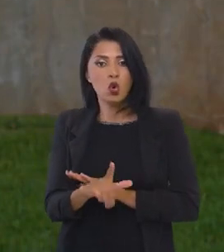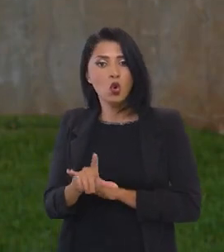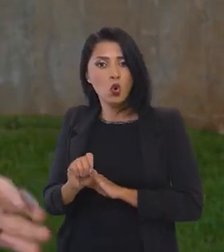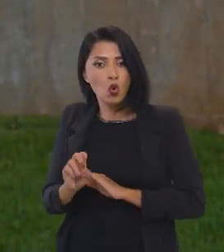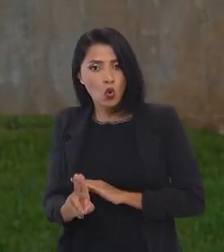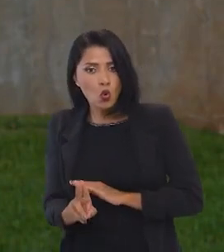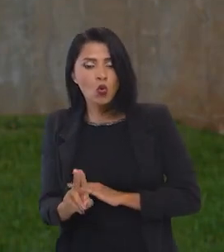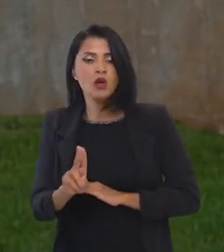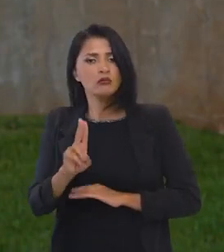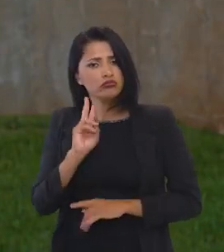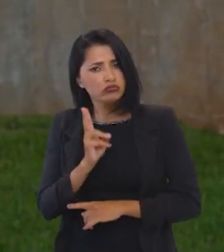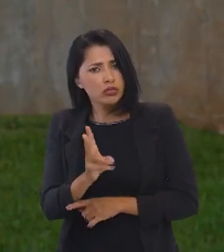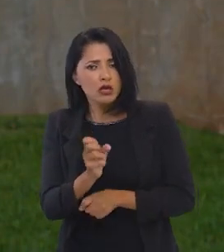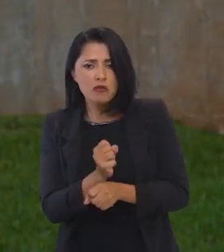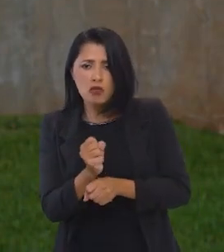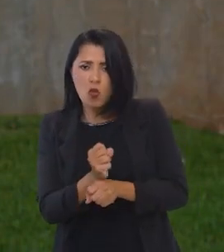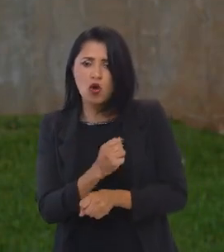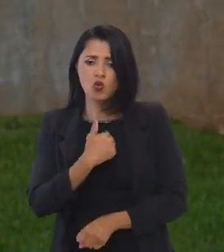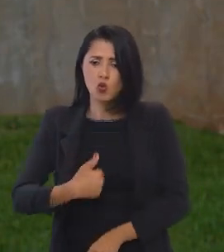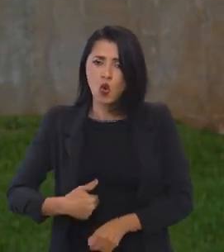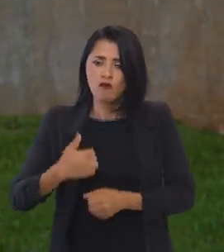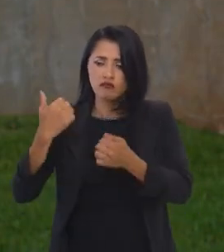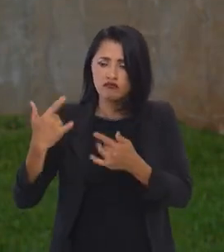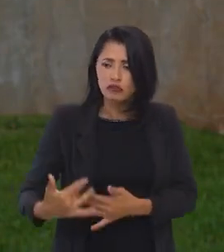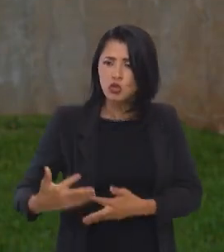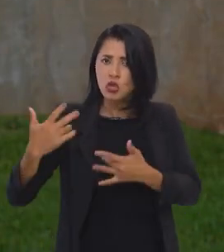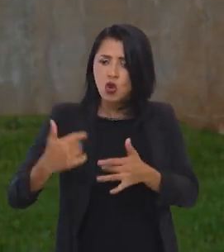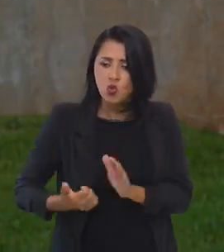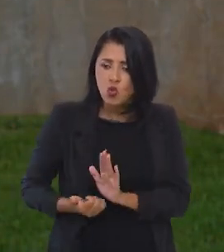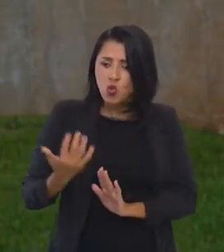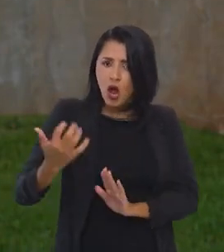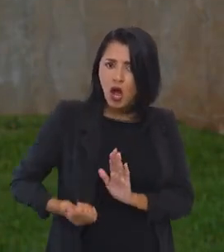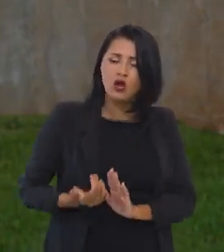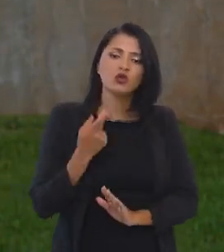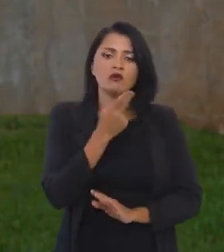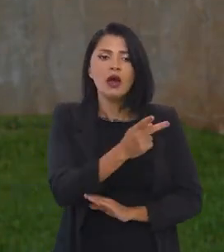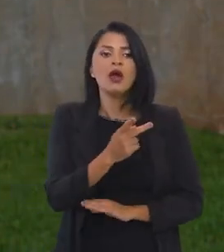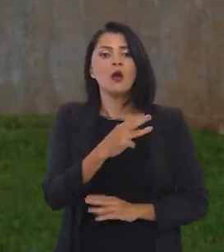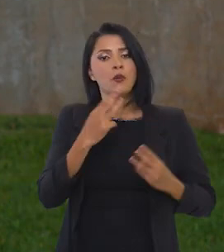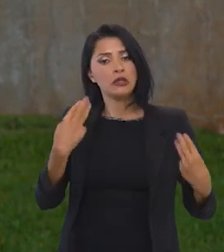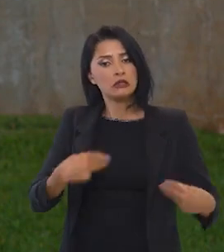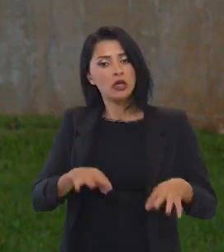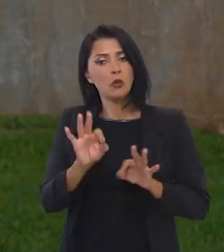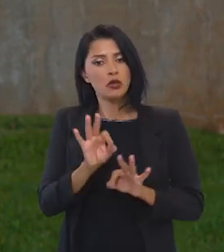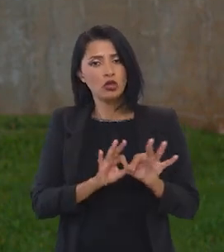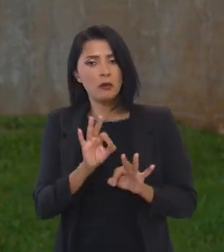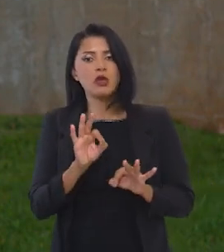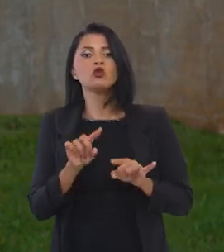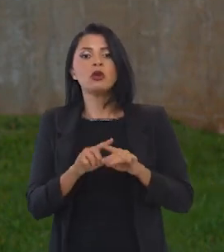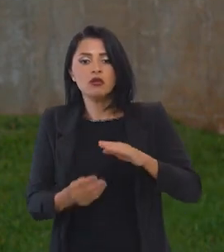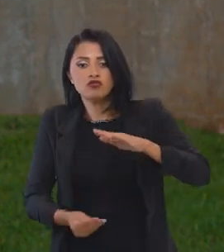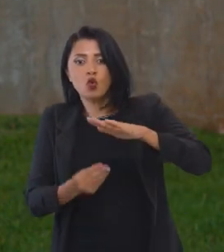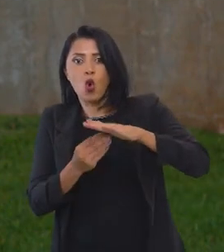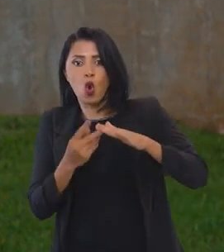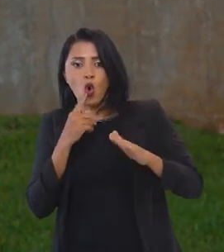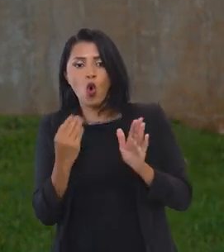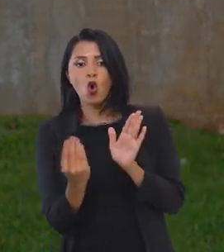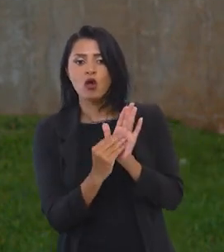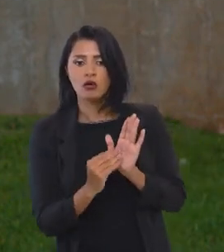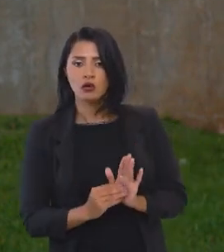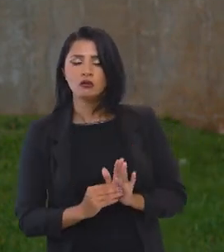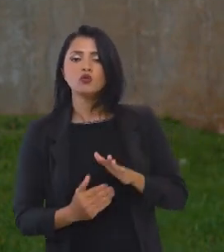na LOA. Todo ano o governo diz quais são os gastos tributários. O Ministério do Planejamento estabelece isso.